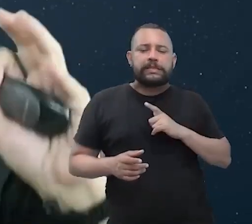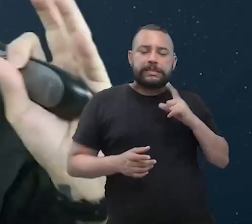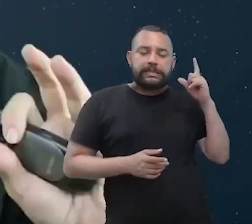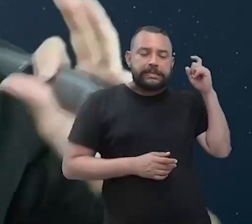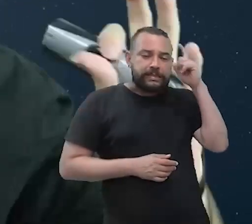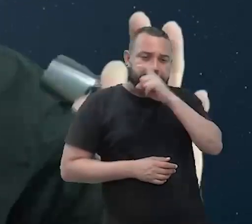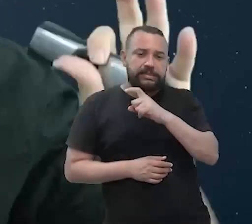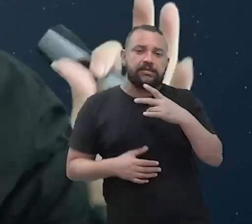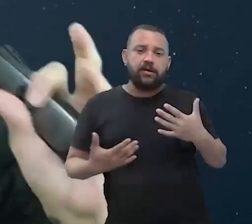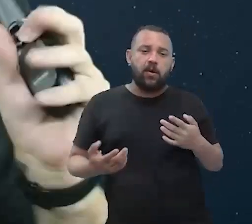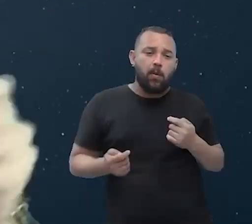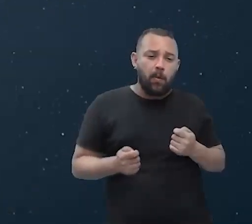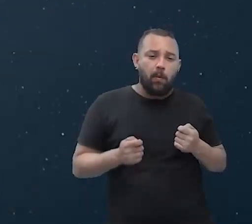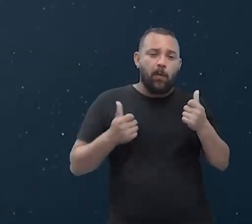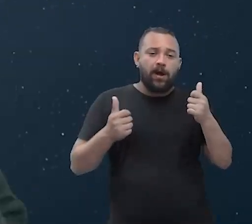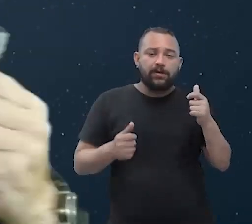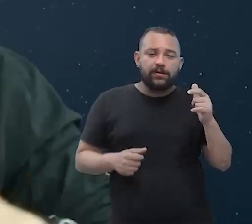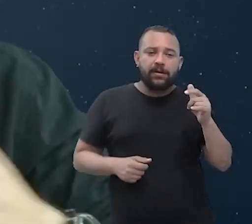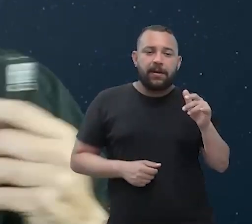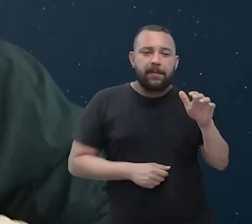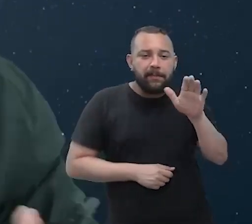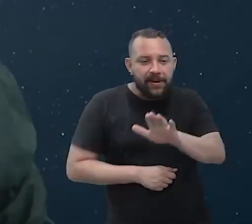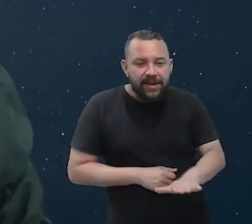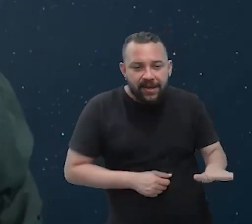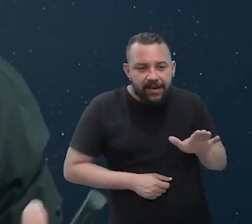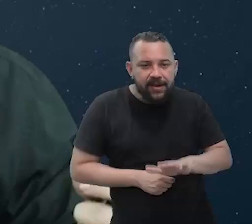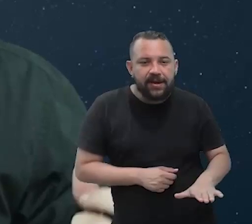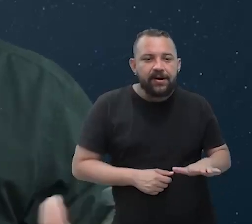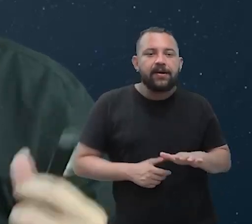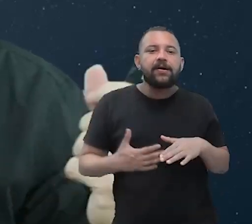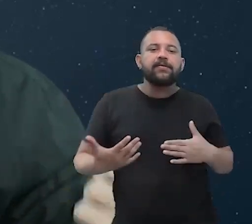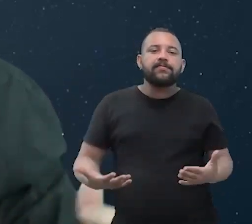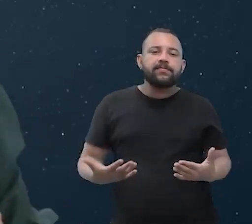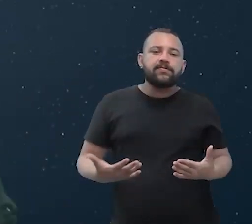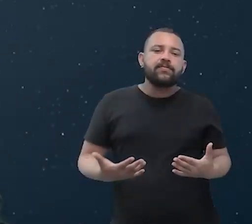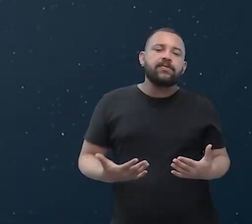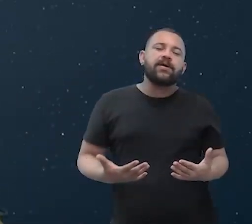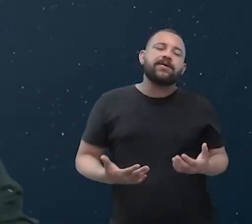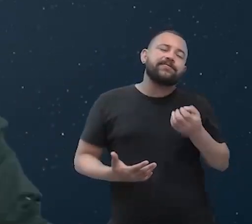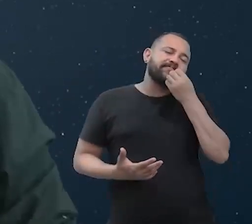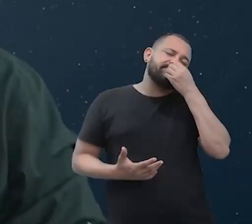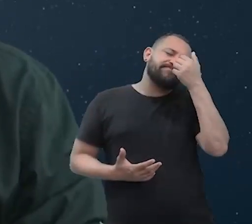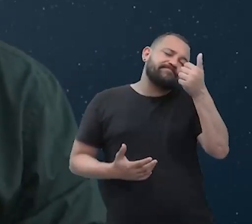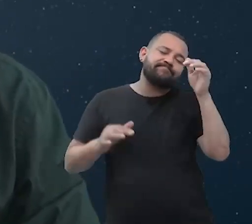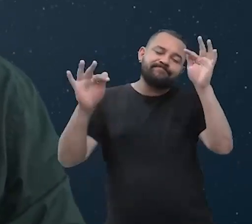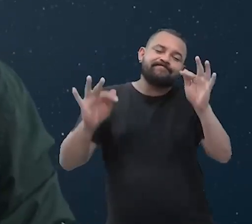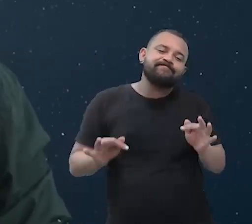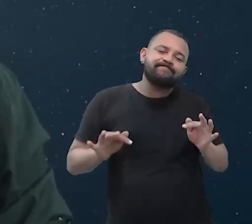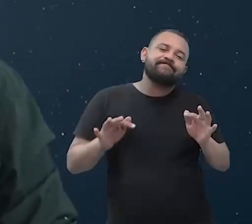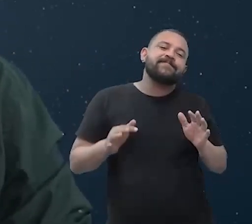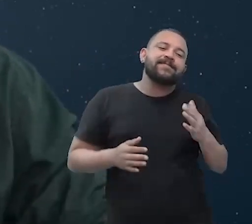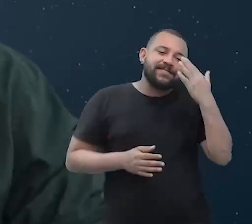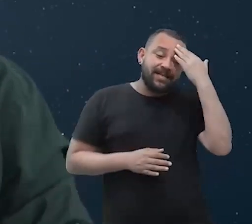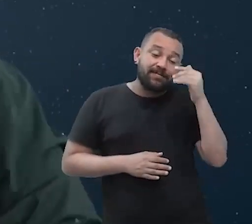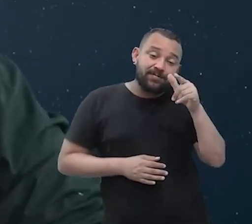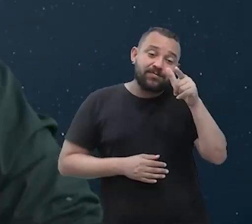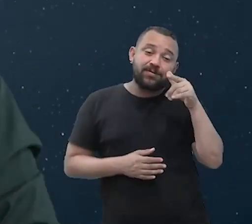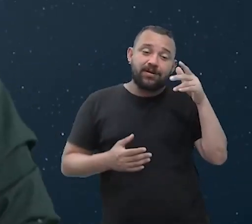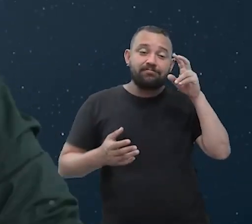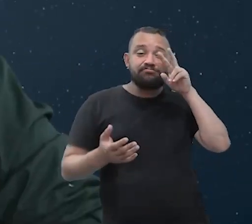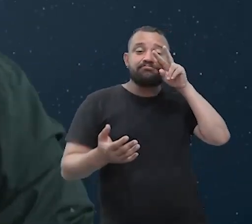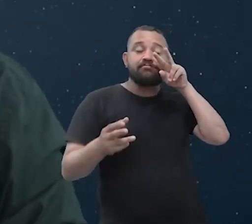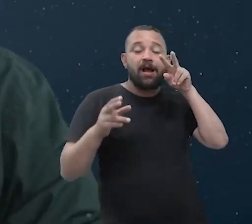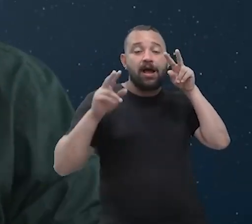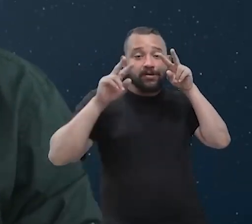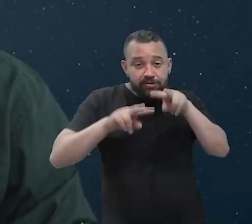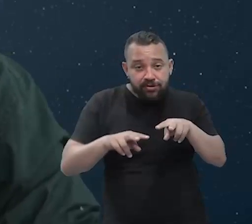quase que o meu pequeno gafanhotos ficou pelo meio do caminho. Muito bom, muito feliz por saber que você está aí assistindo